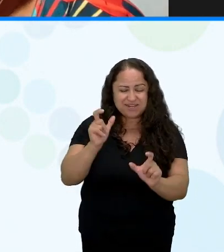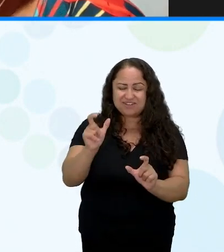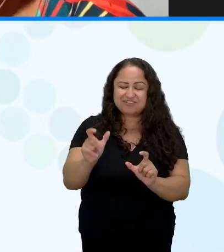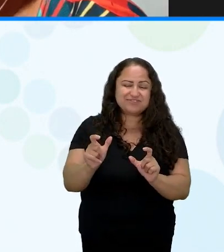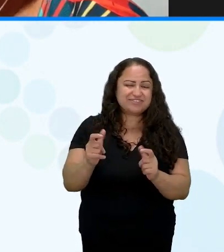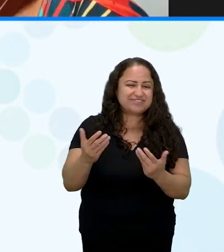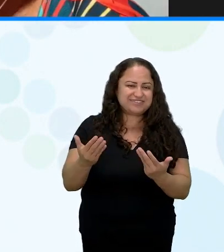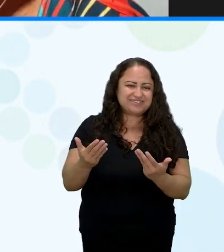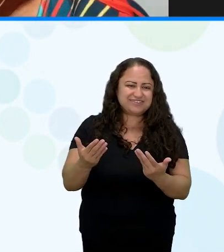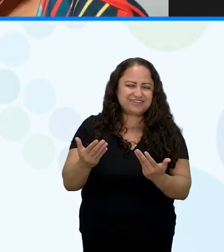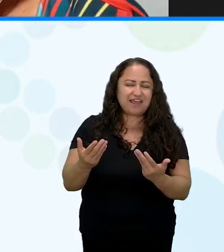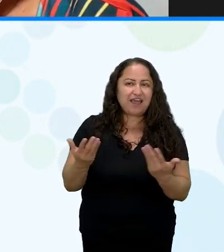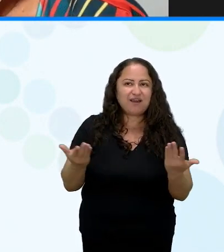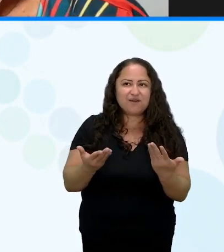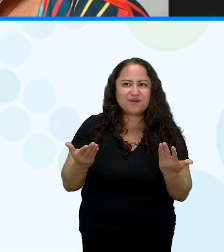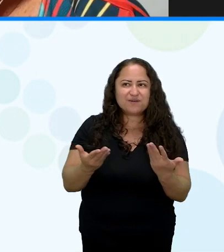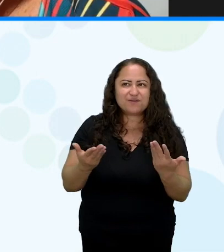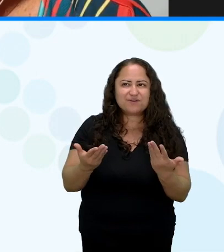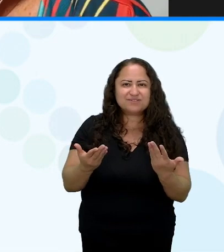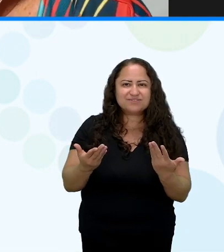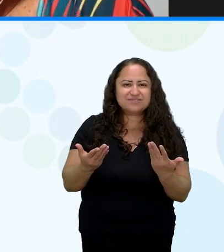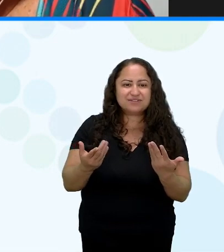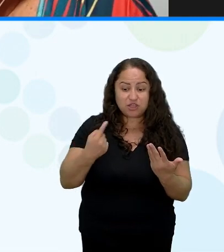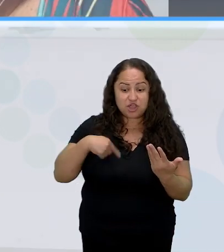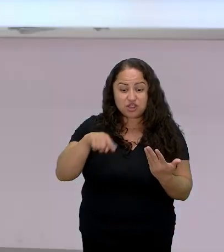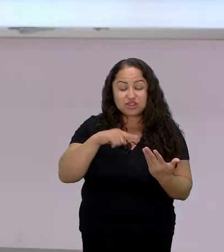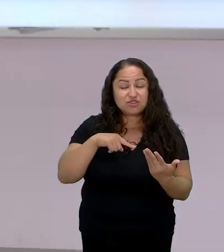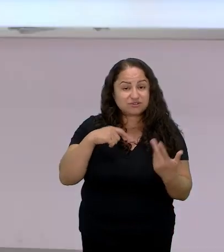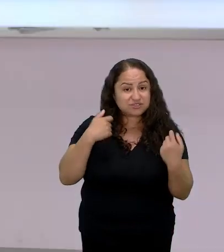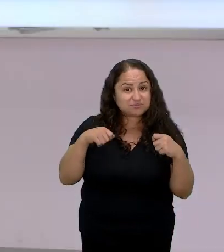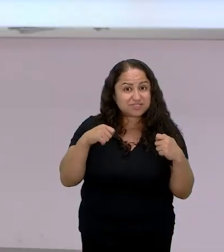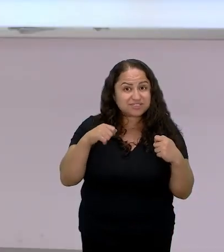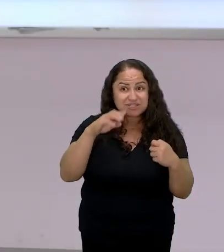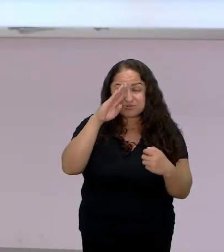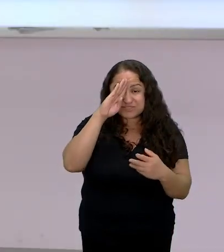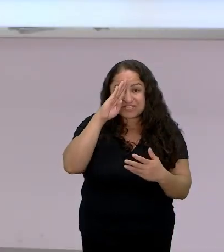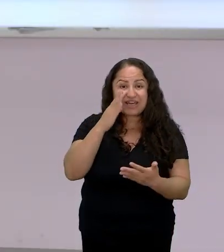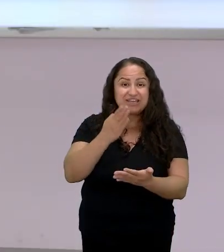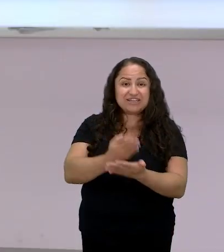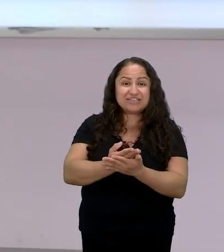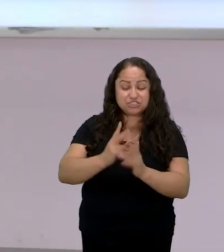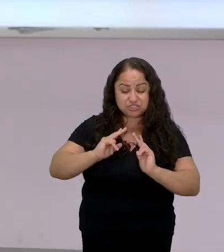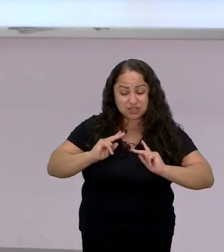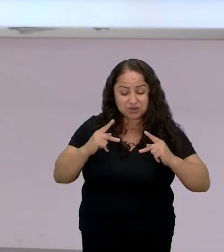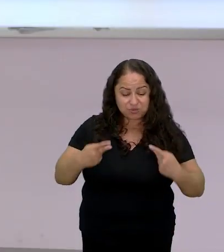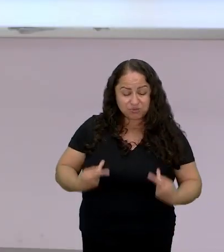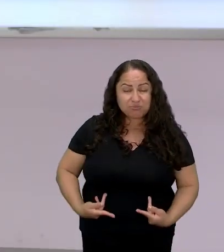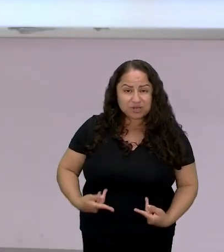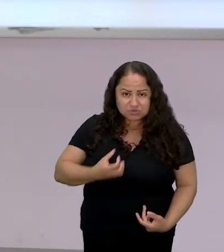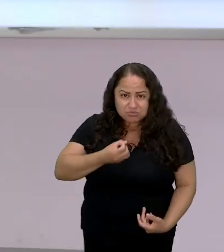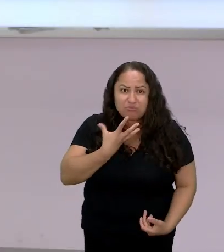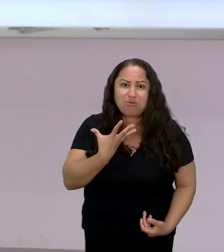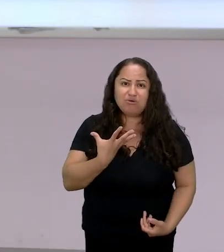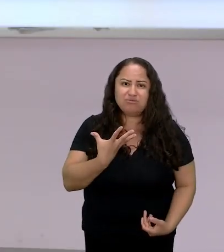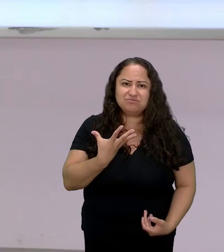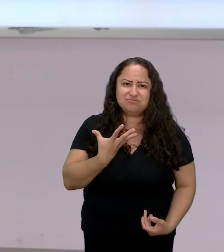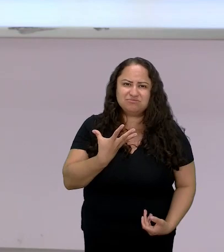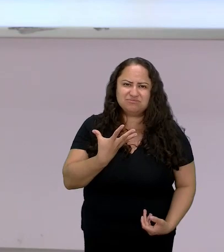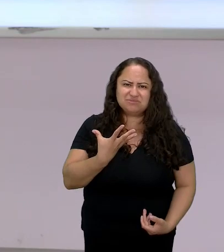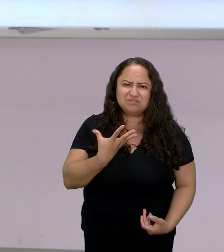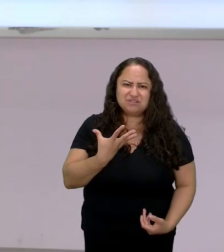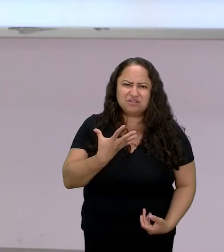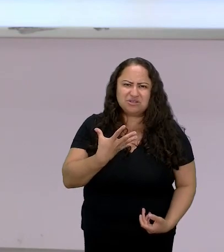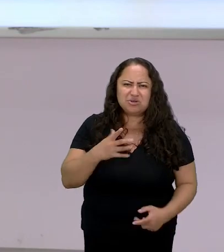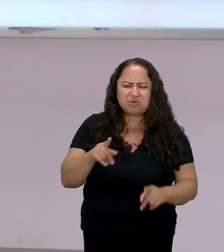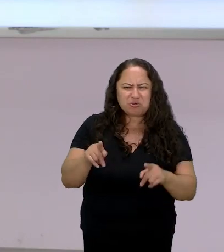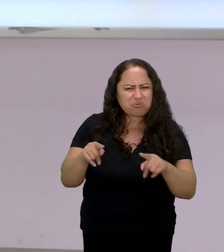me veio agora a gente ainda tem que acreditar na bondade do ser humano né com tanta coisa ruim que a